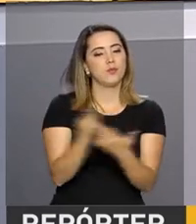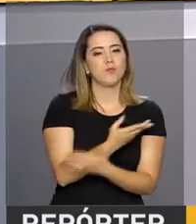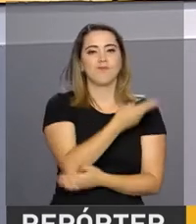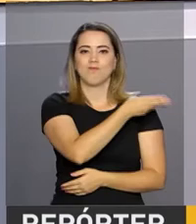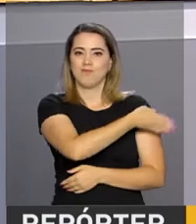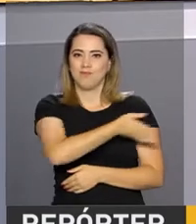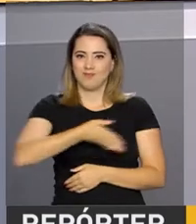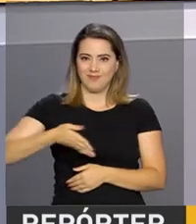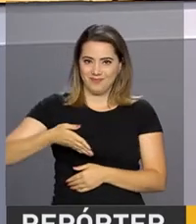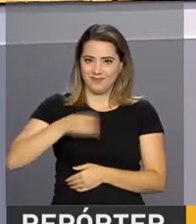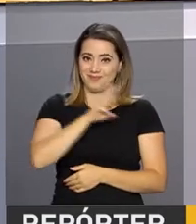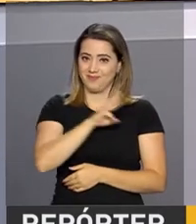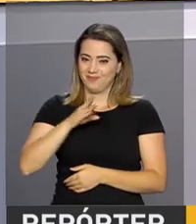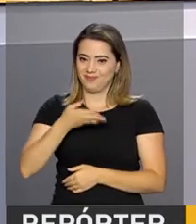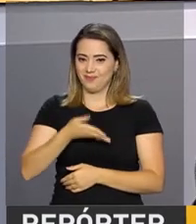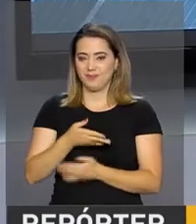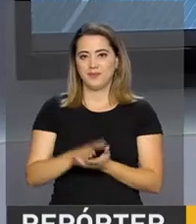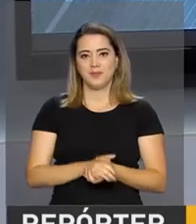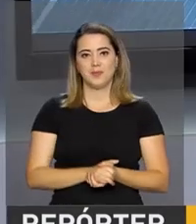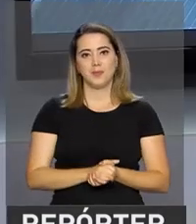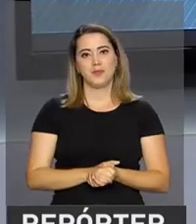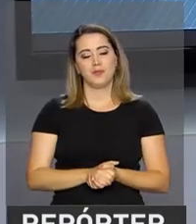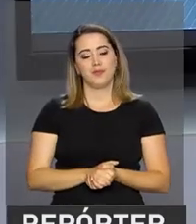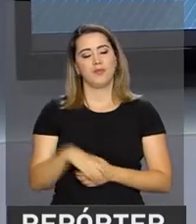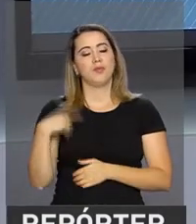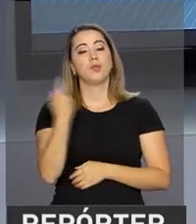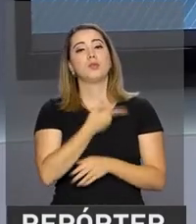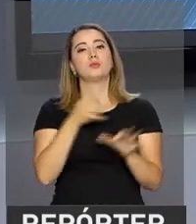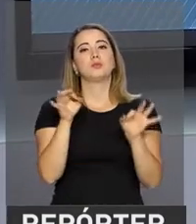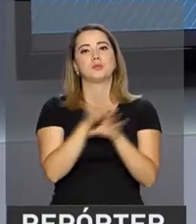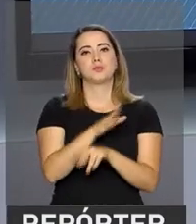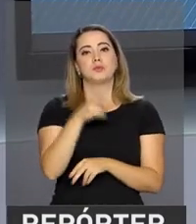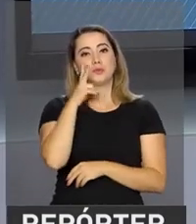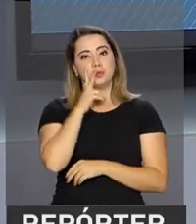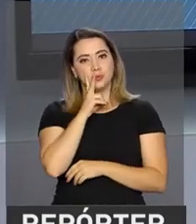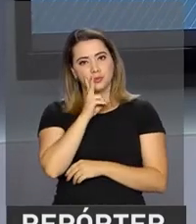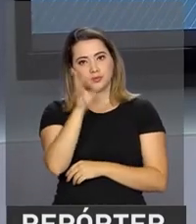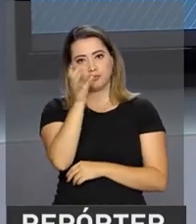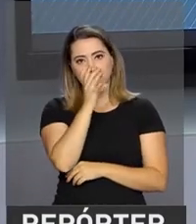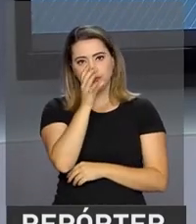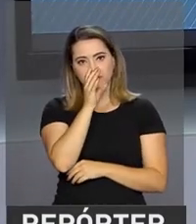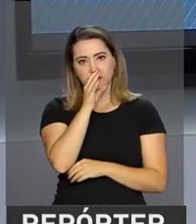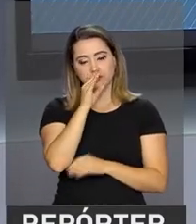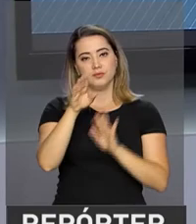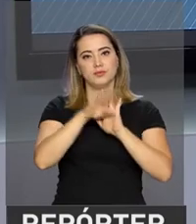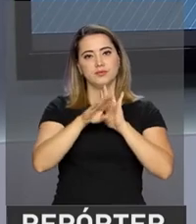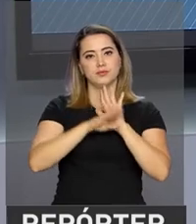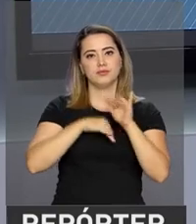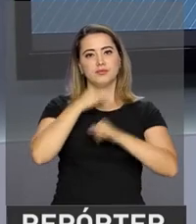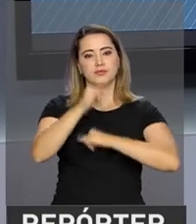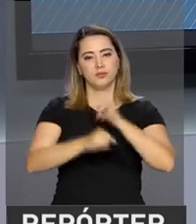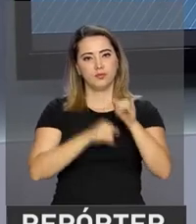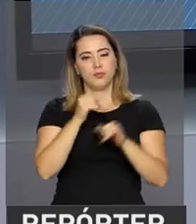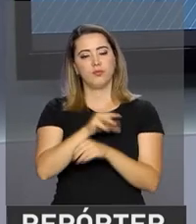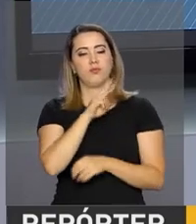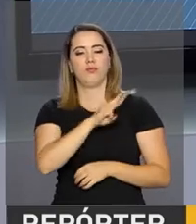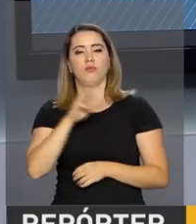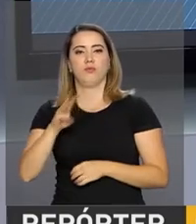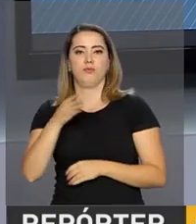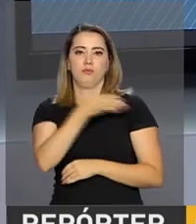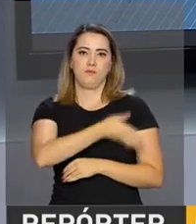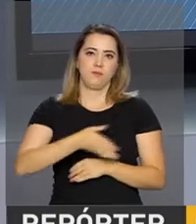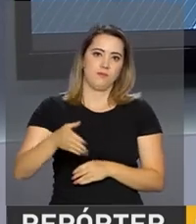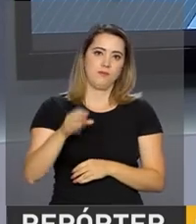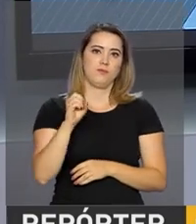exclusivamente pela internet. Nós ficamos por aqui e você pode acompanhar a nossa programação pela internet no site da